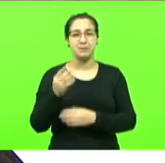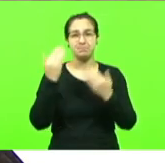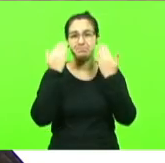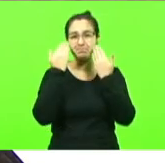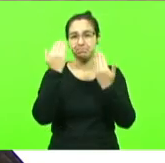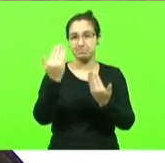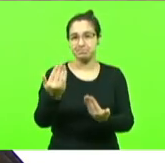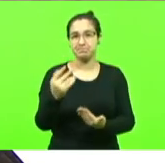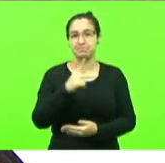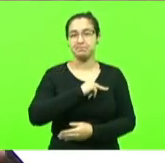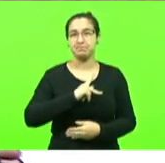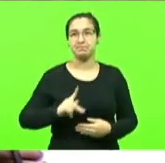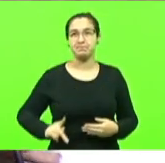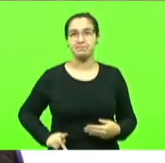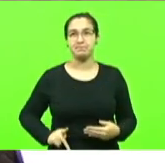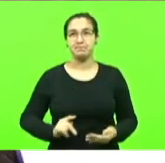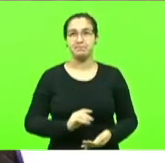presidente